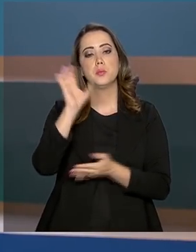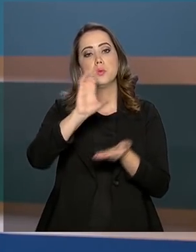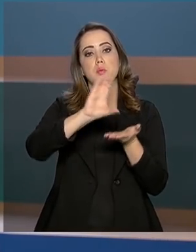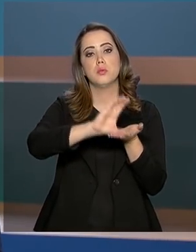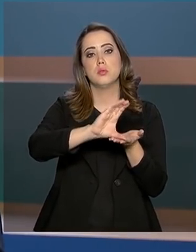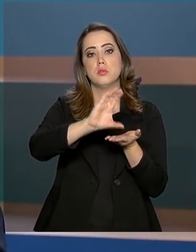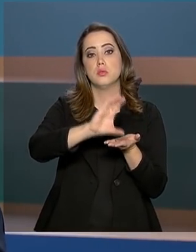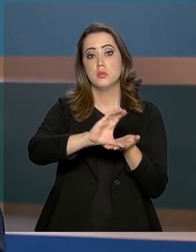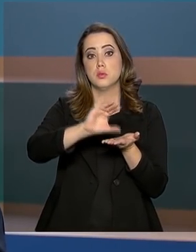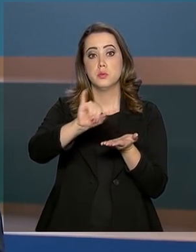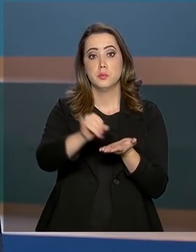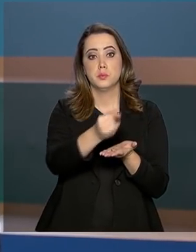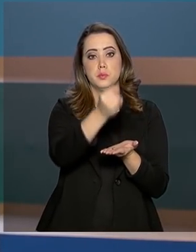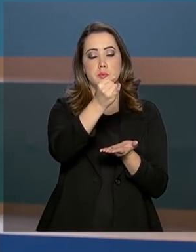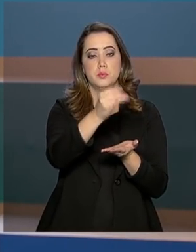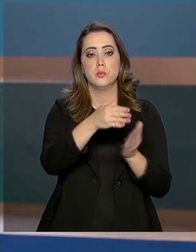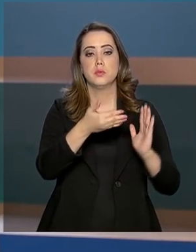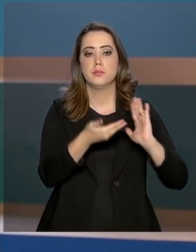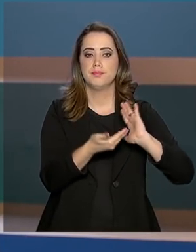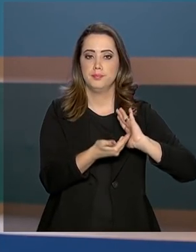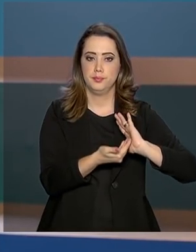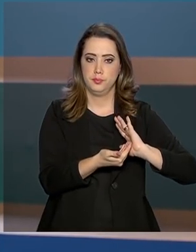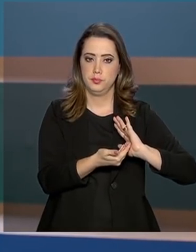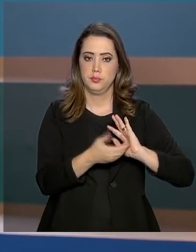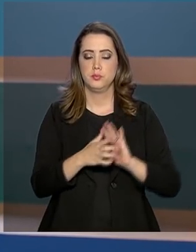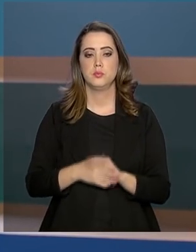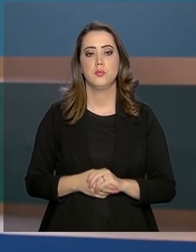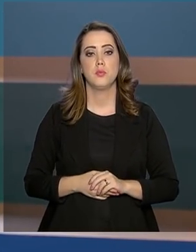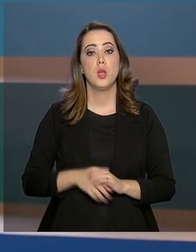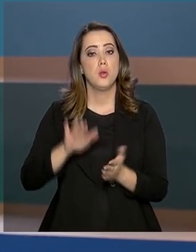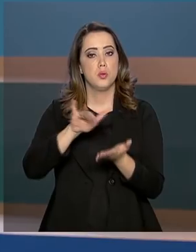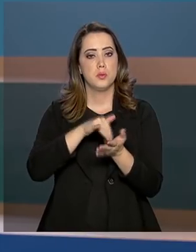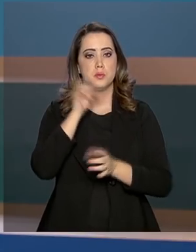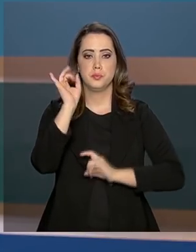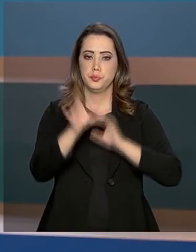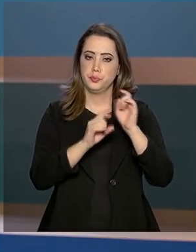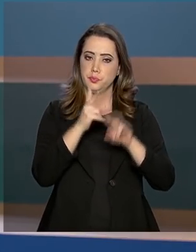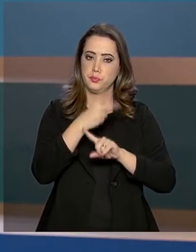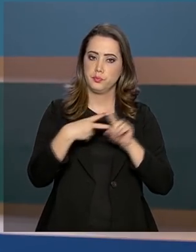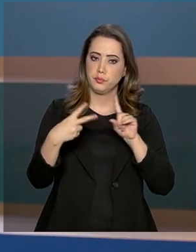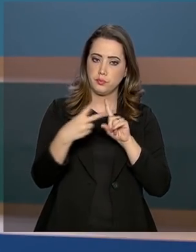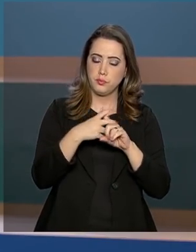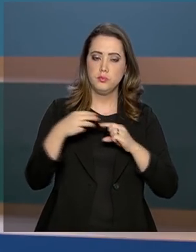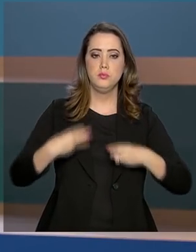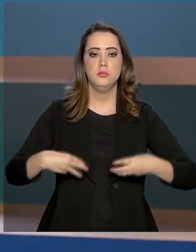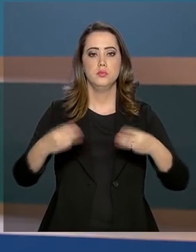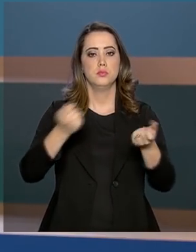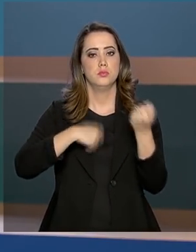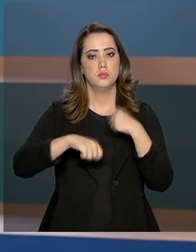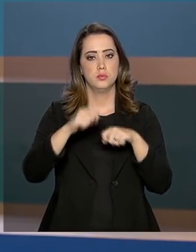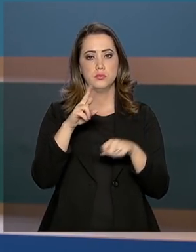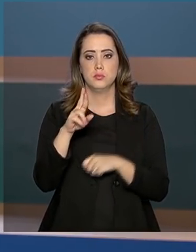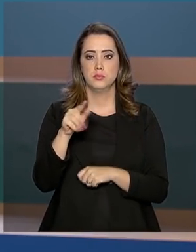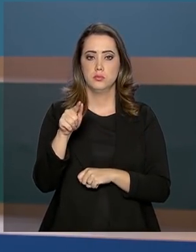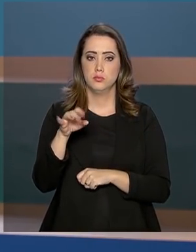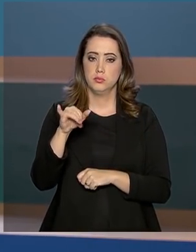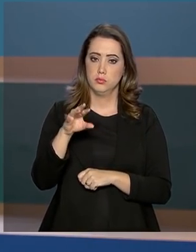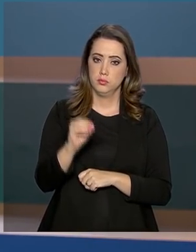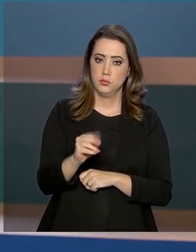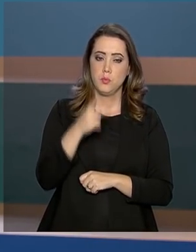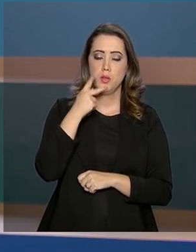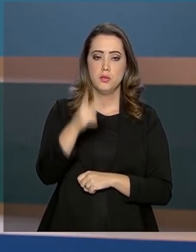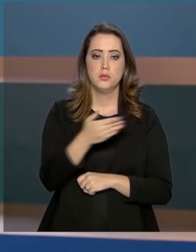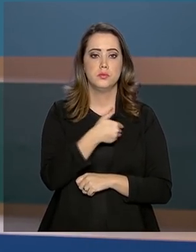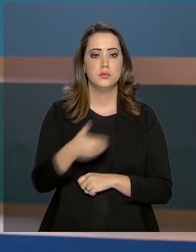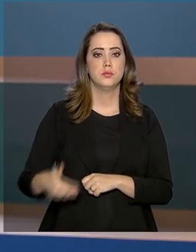Comissão de Constituição e Justiça da Câmara dos Deputados. O secretário especial de Previdência do Ministério da Economia, Rogério